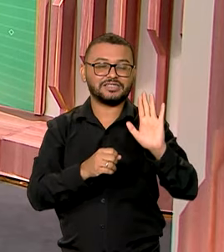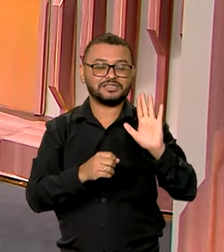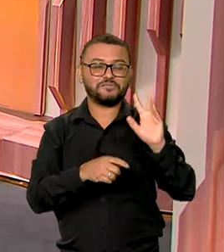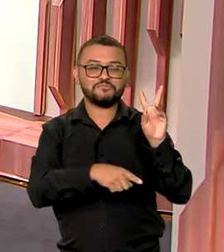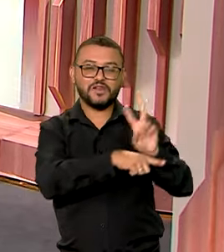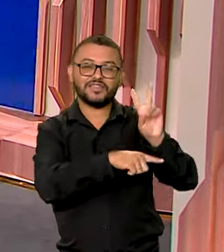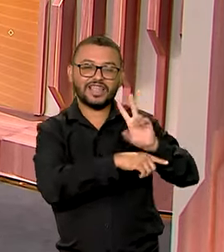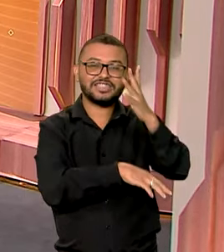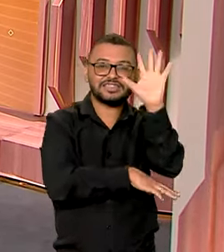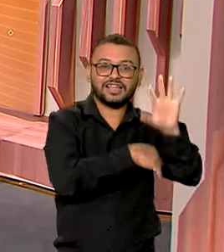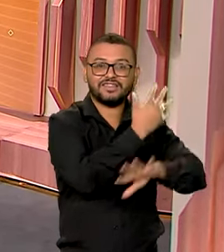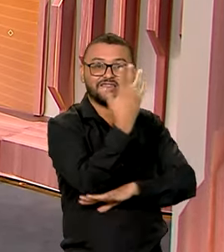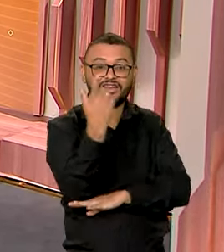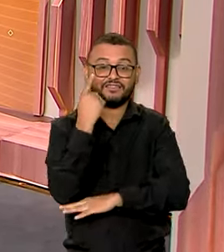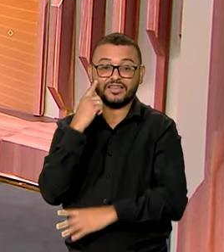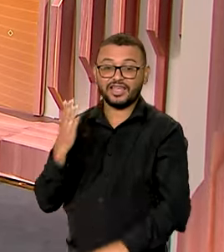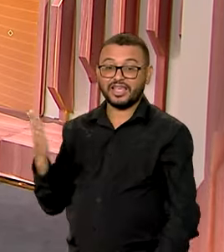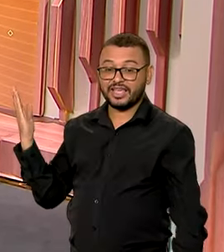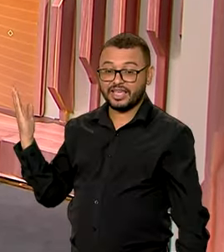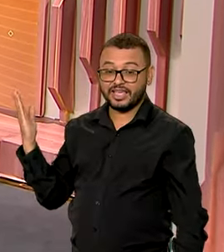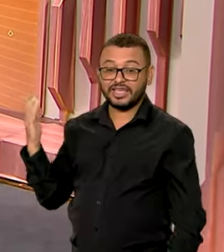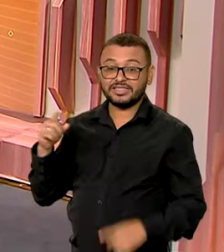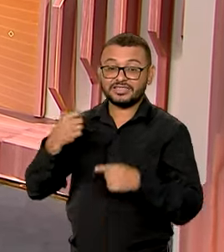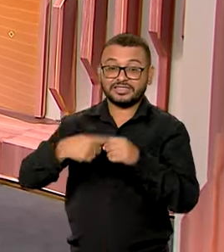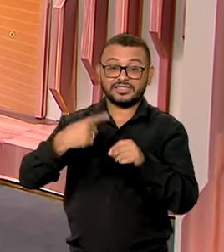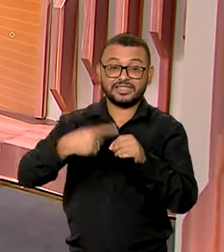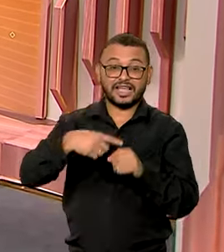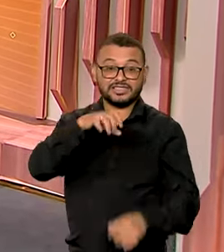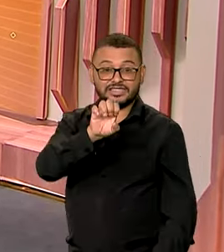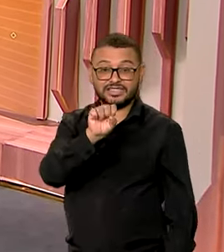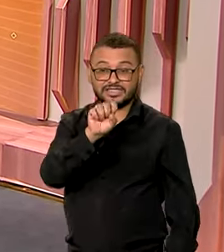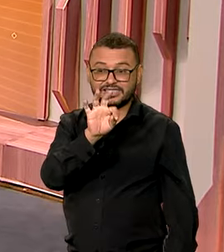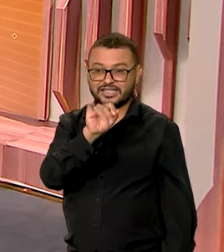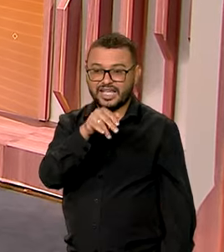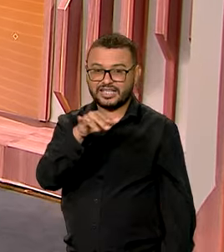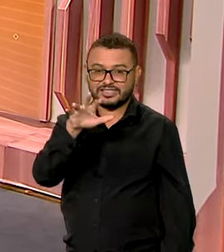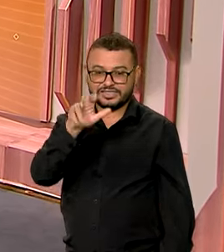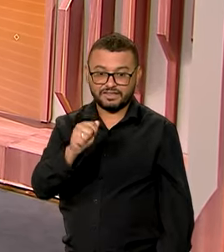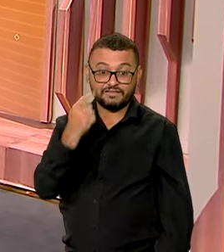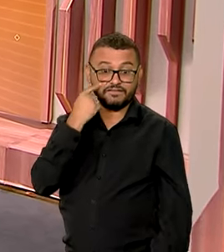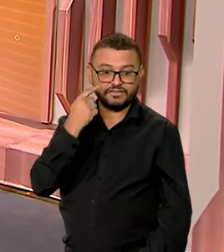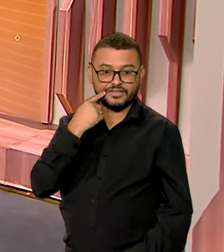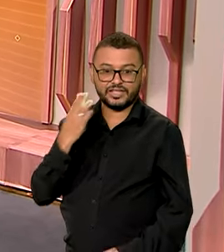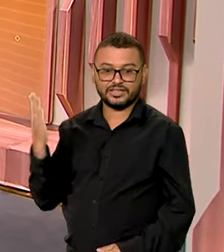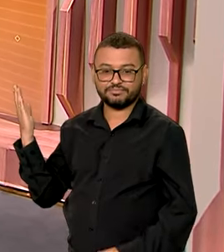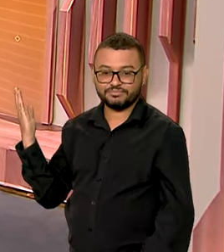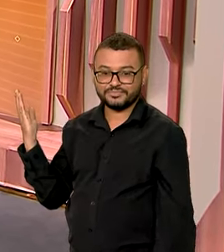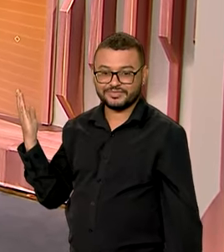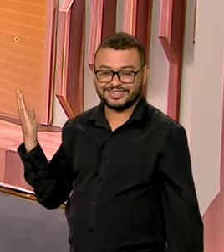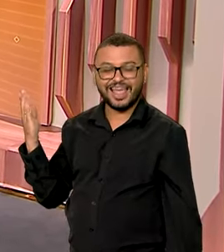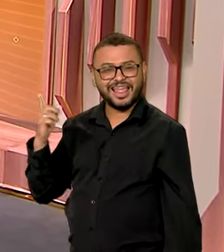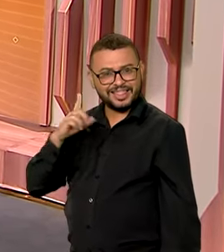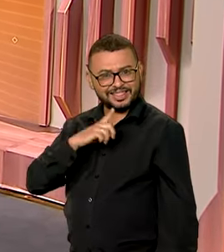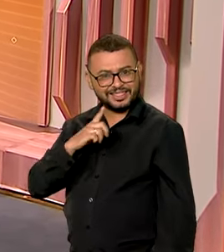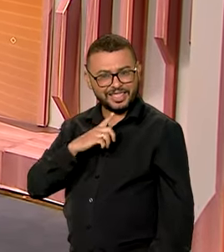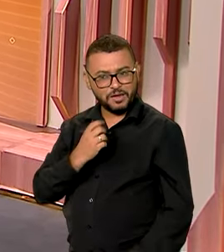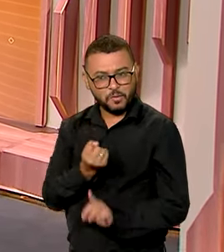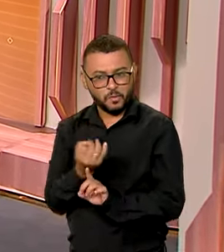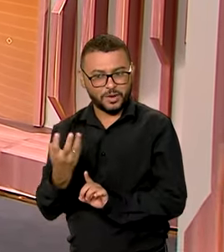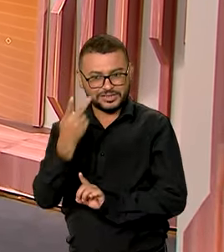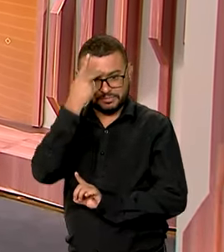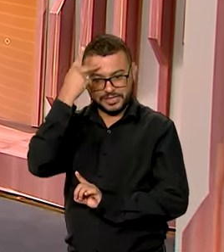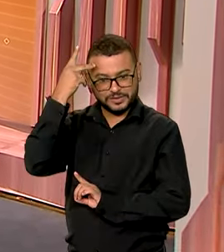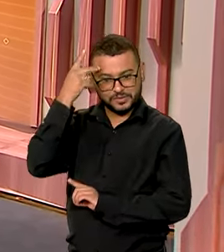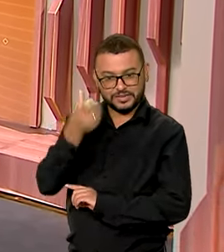bioma. É o município de Estância, em Sergipe. Vamos ver os dados do governo federal por lá. Estância tem uma população de pouco mais de